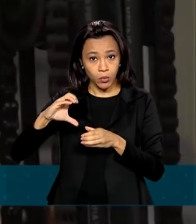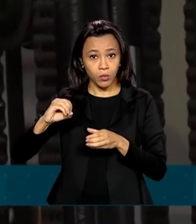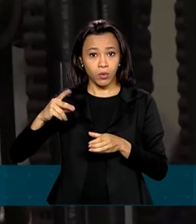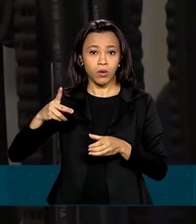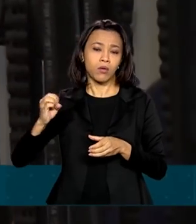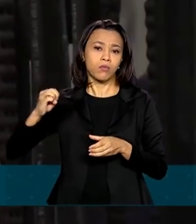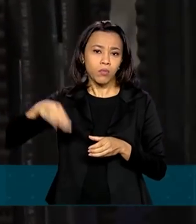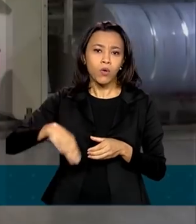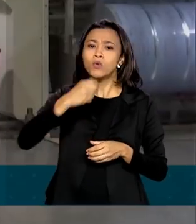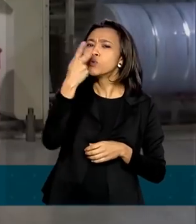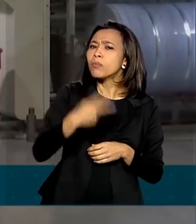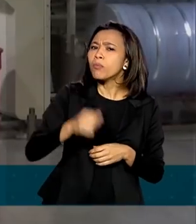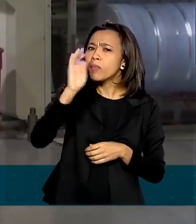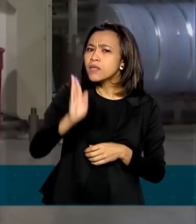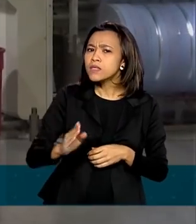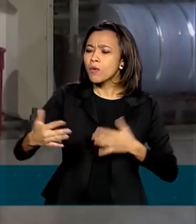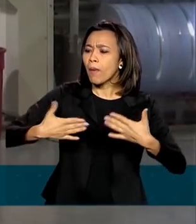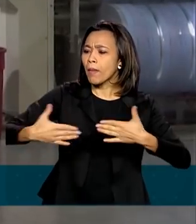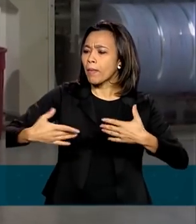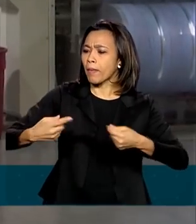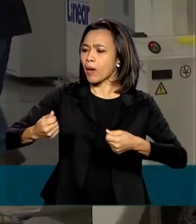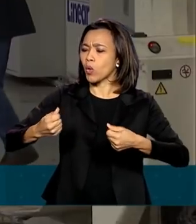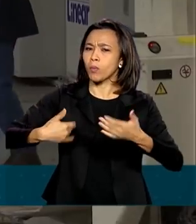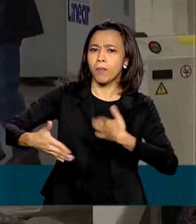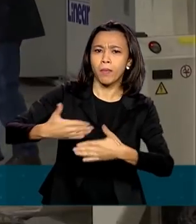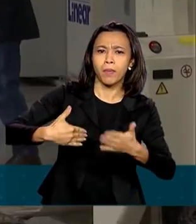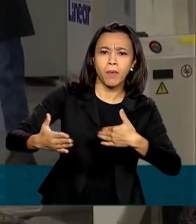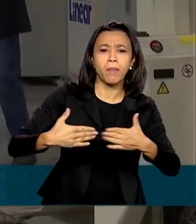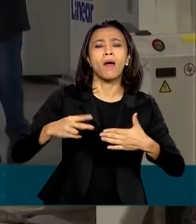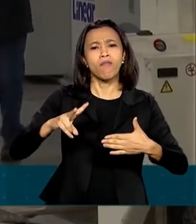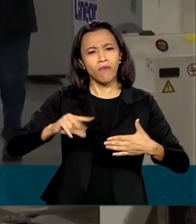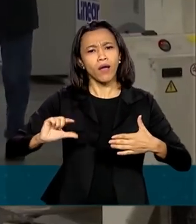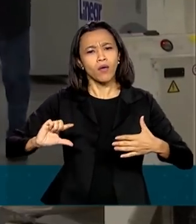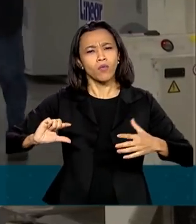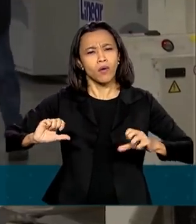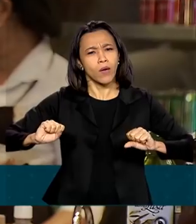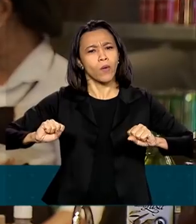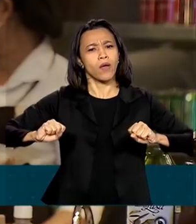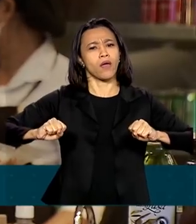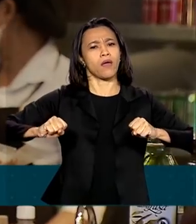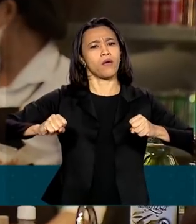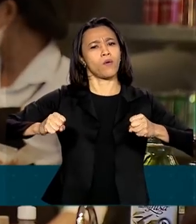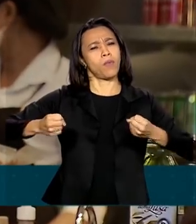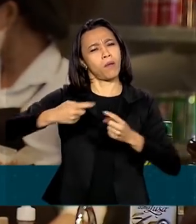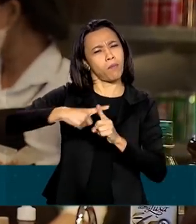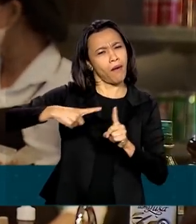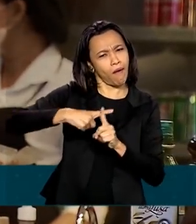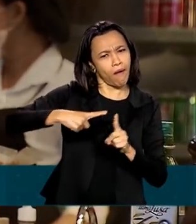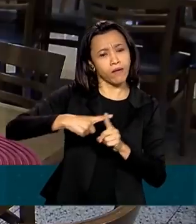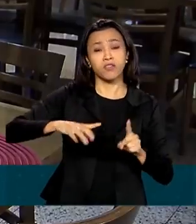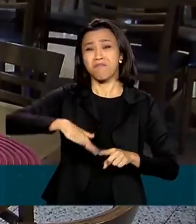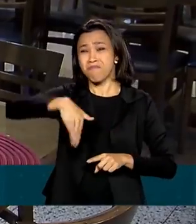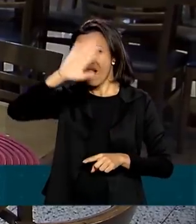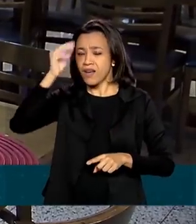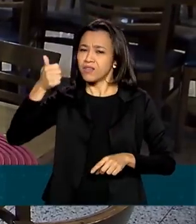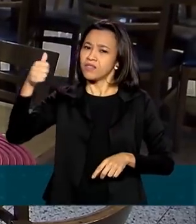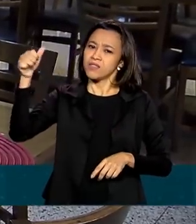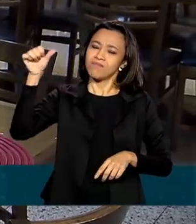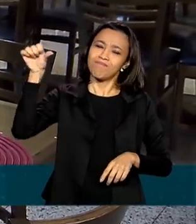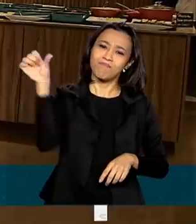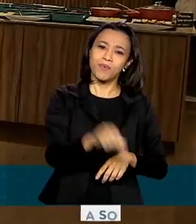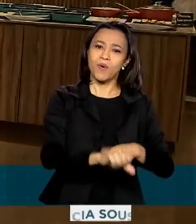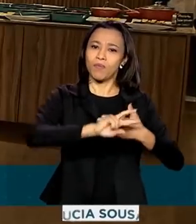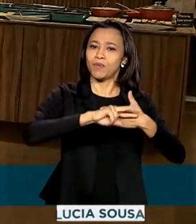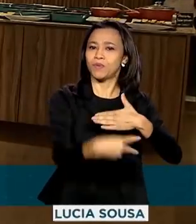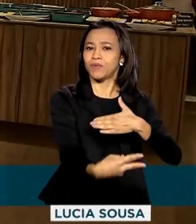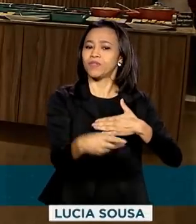econômica brasileira, indicadores sugerem uma recuperação parcial. Mas setores mais afetados pelo distanciamento